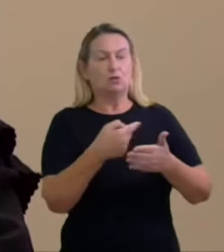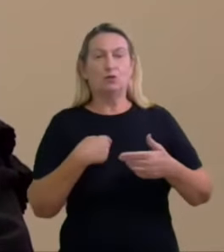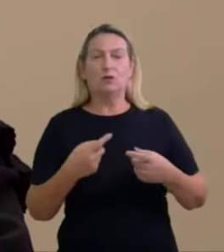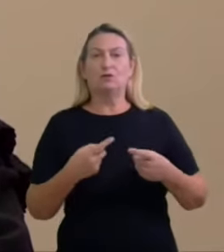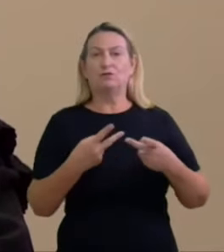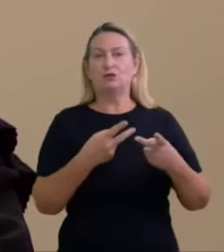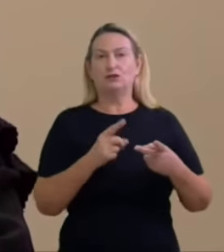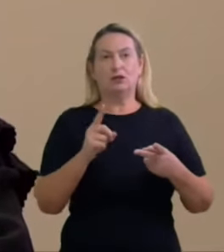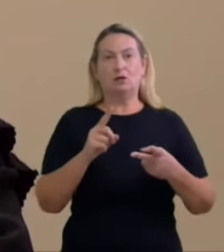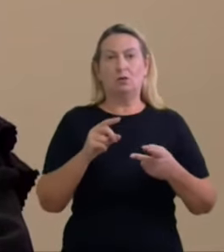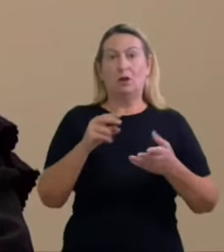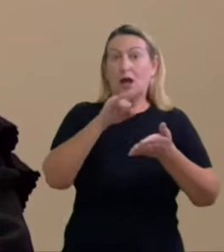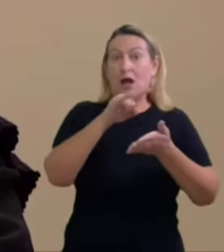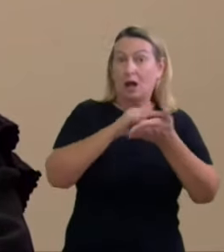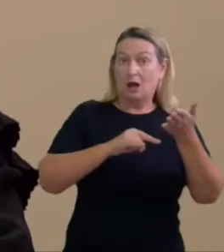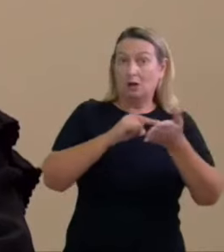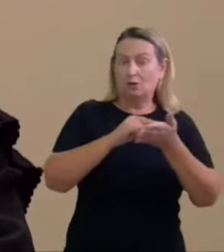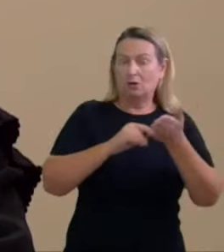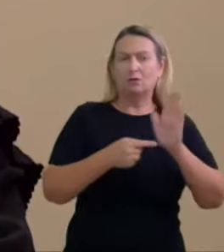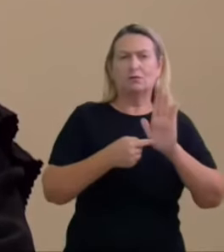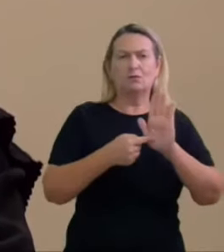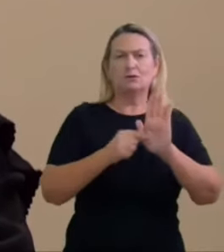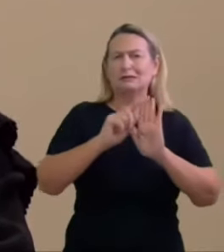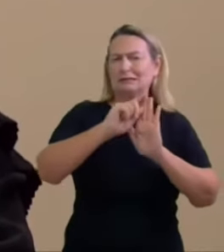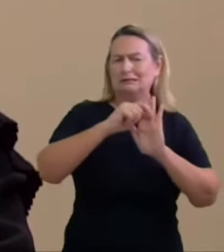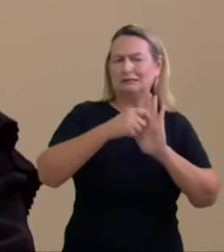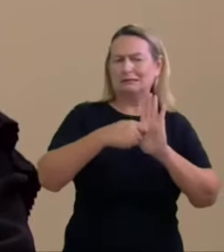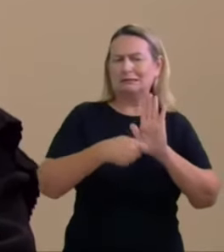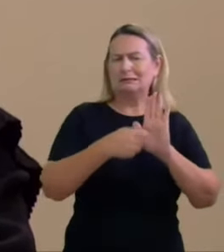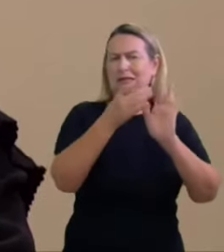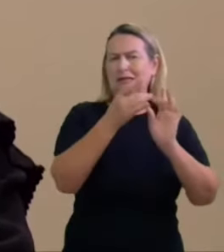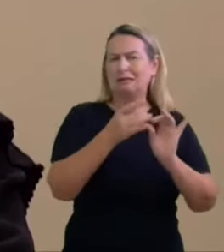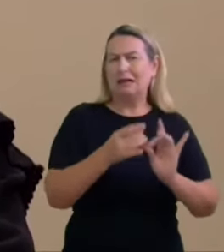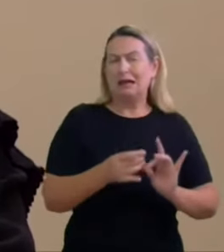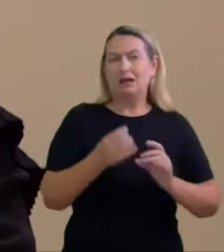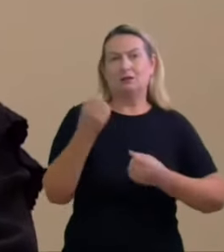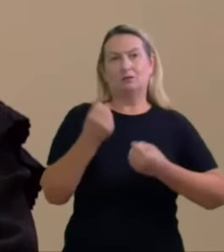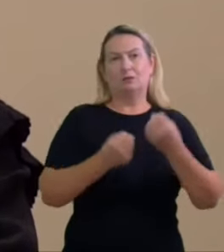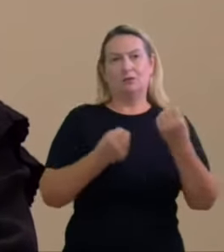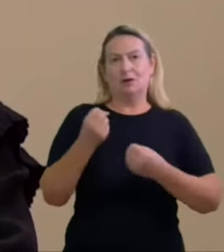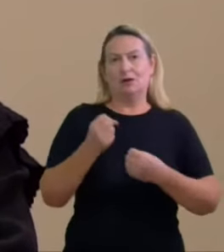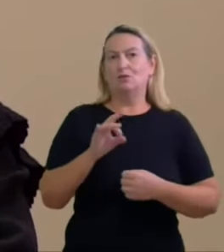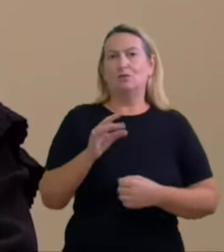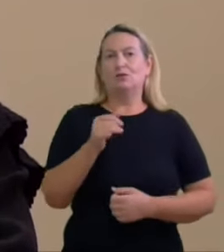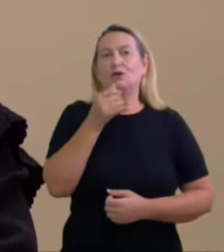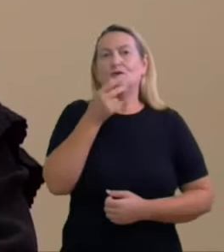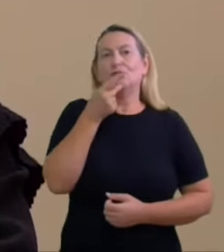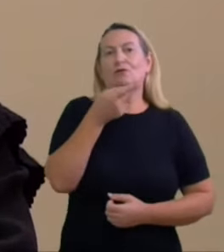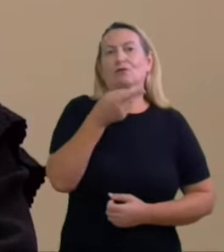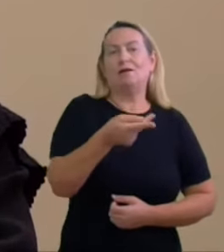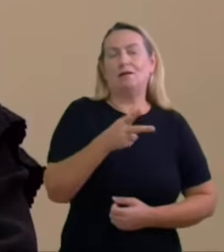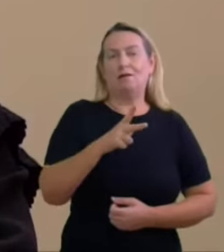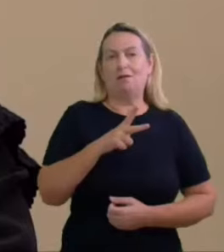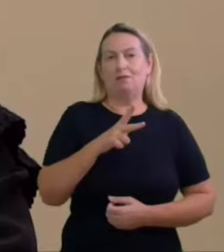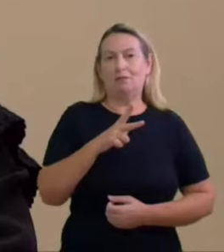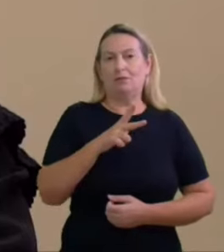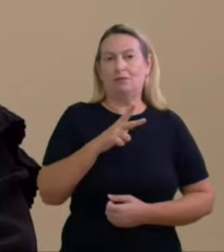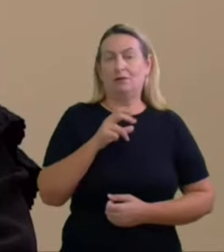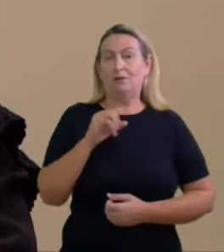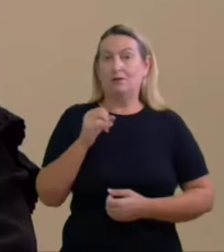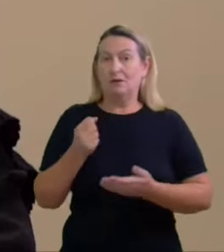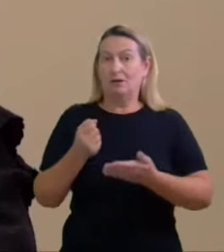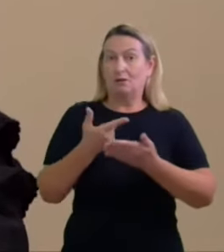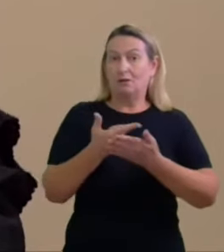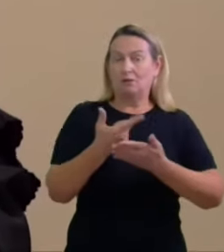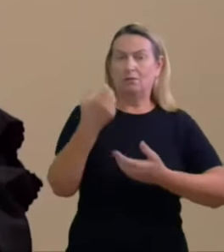modelo, renovão, chassis, etc e não se prova por essa declaração particular ainda se a compra do carro por outras pessoas